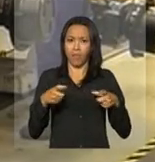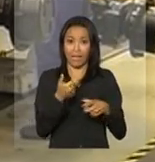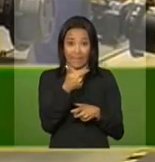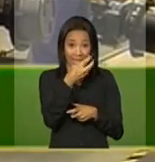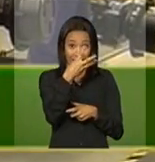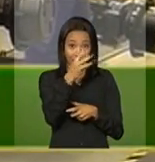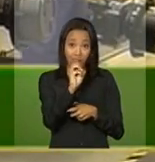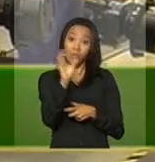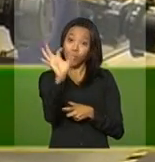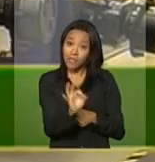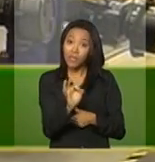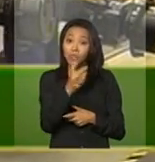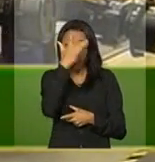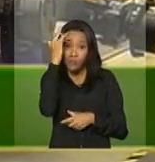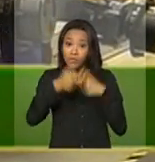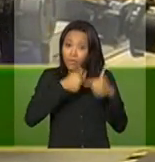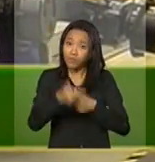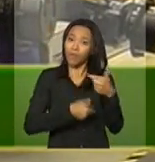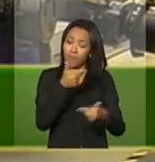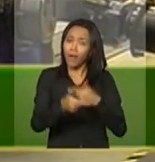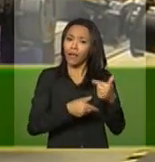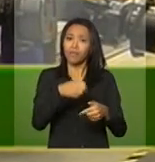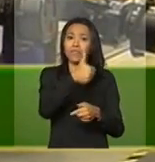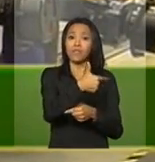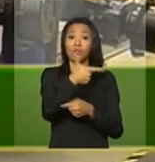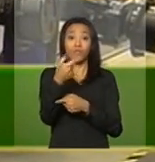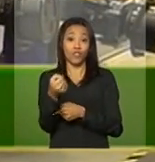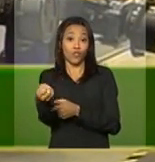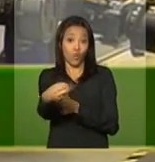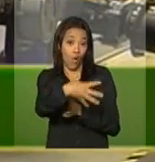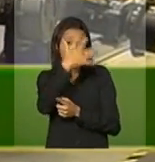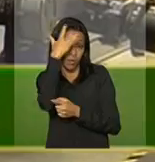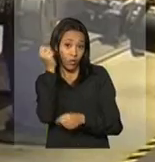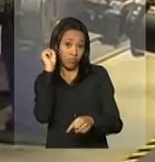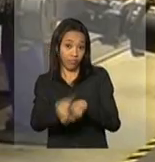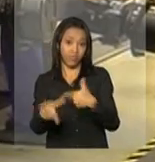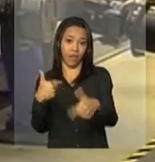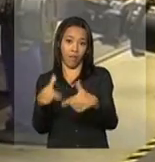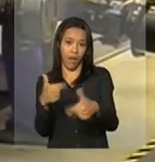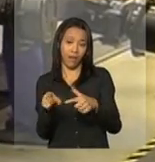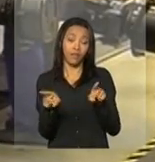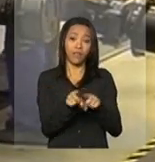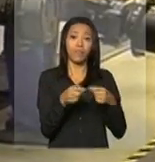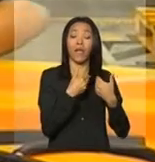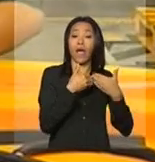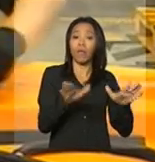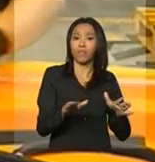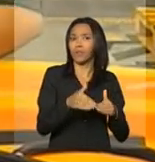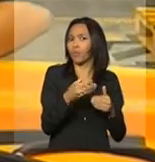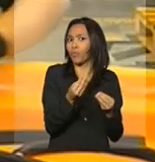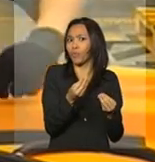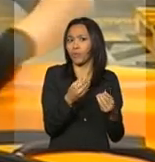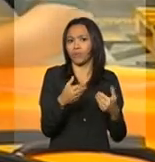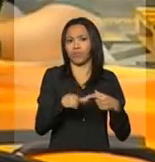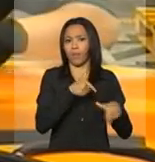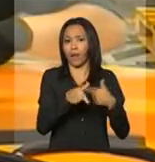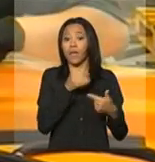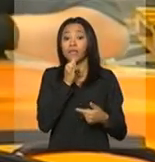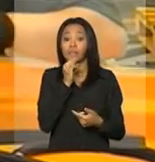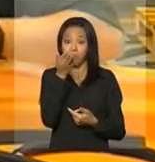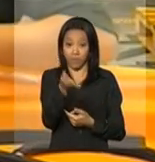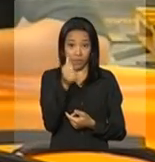30%. São 120 novos profissionais e mais de 900 empregos indiretos. É o caso da